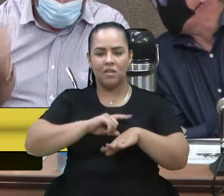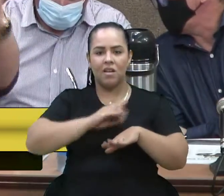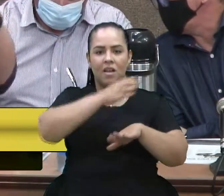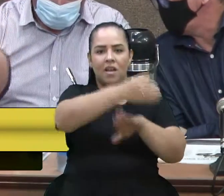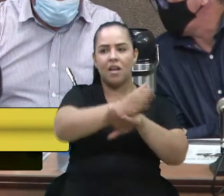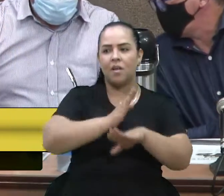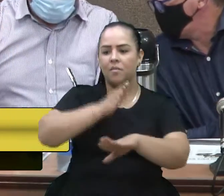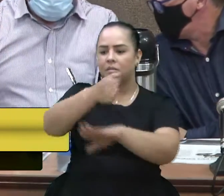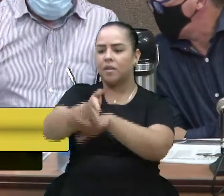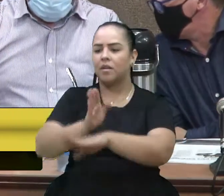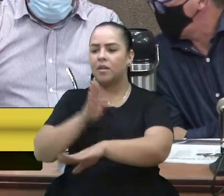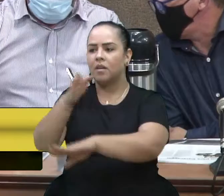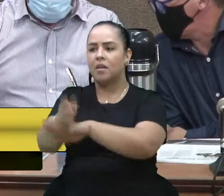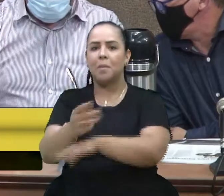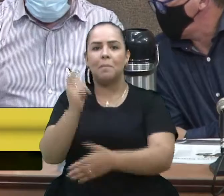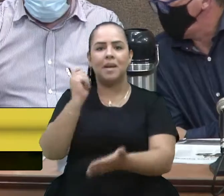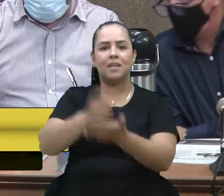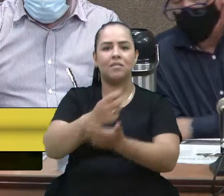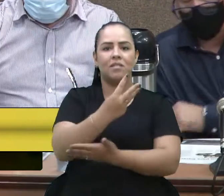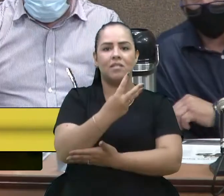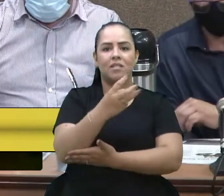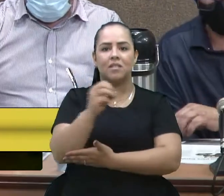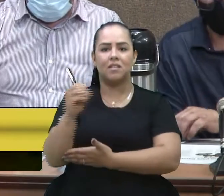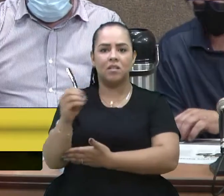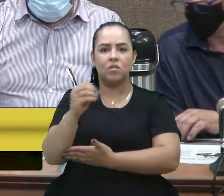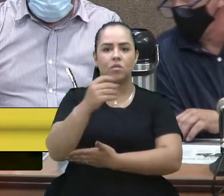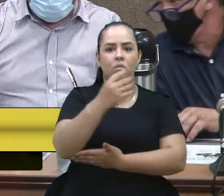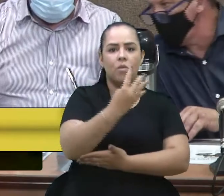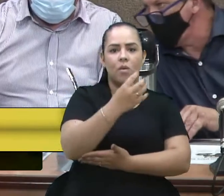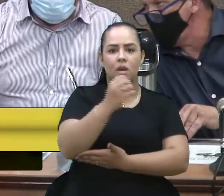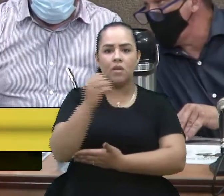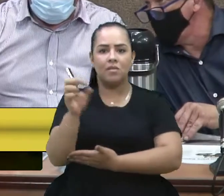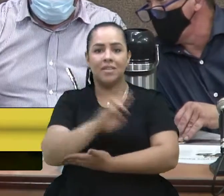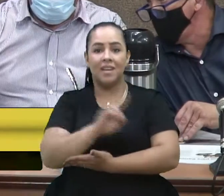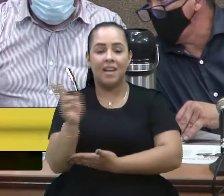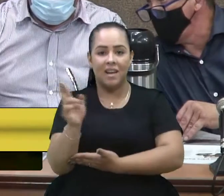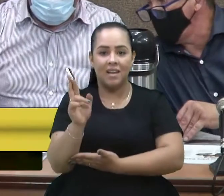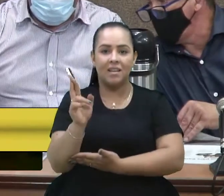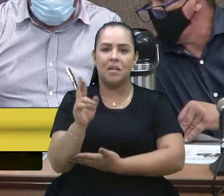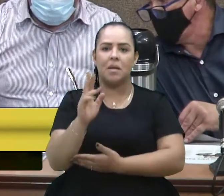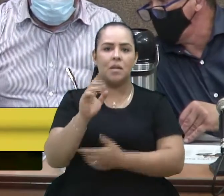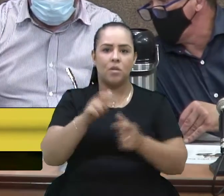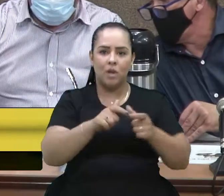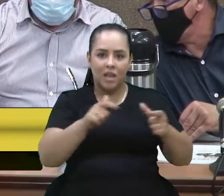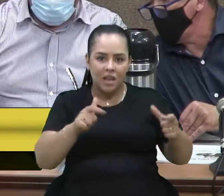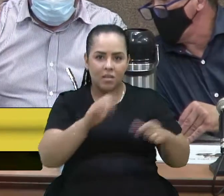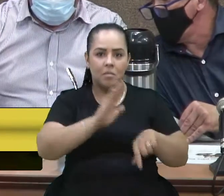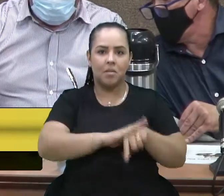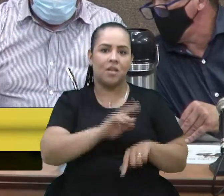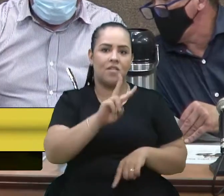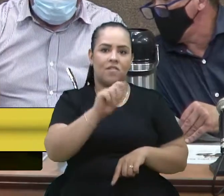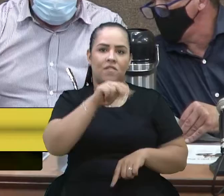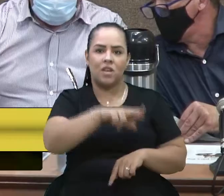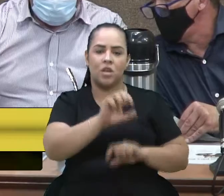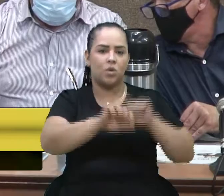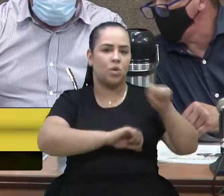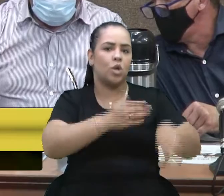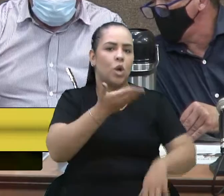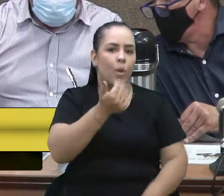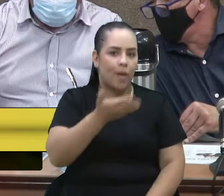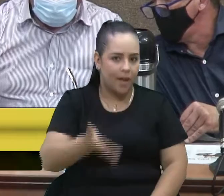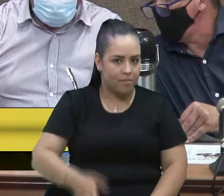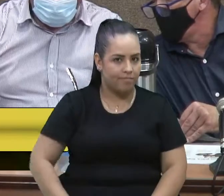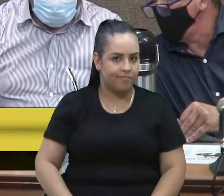pagando R$ R$ 400, R$ o ingresso. Mais a van, enfim, e o que vai comer, se alimentar.